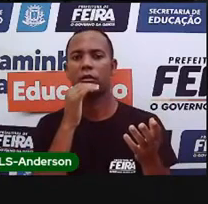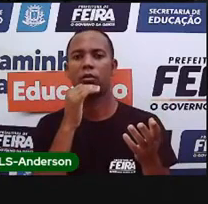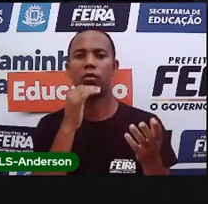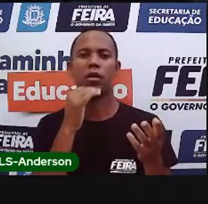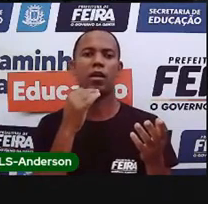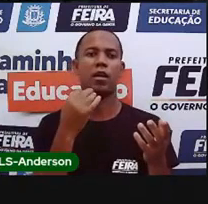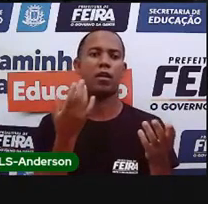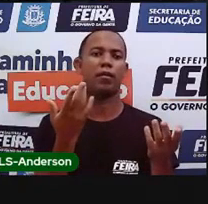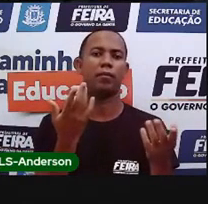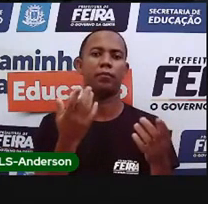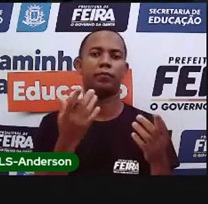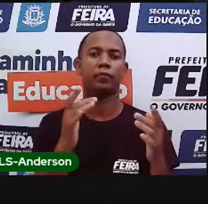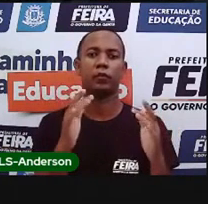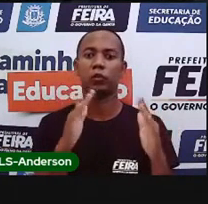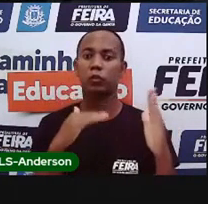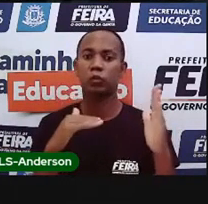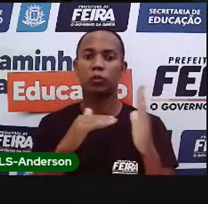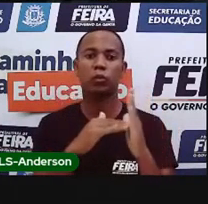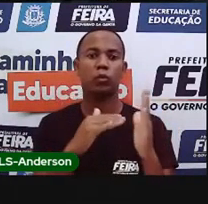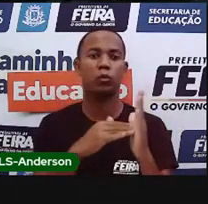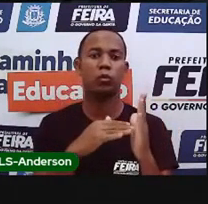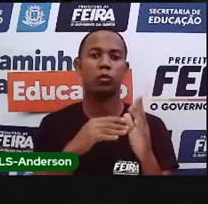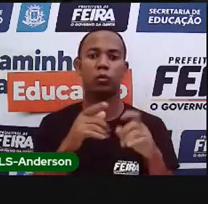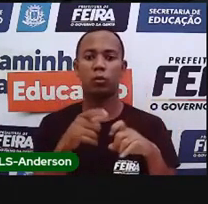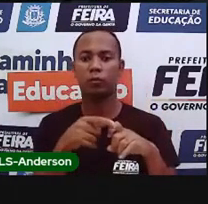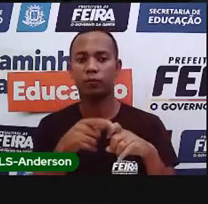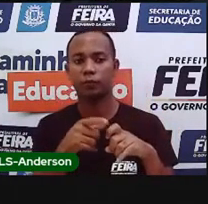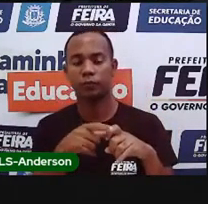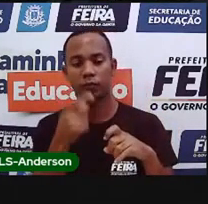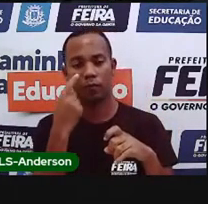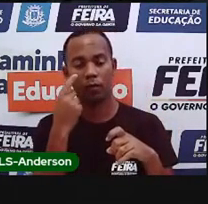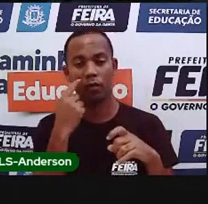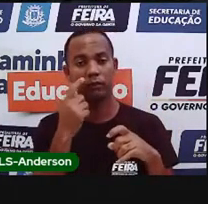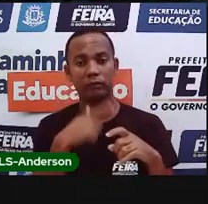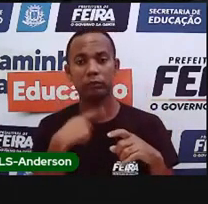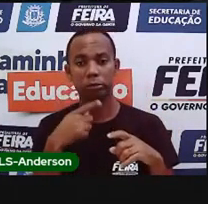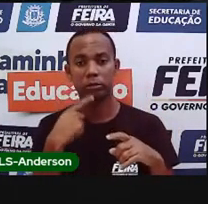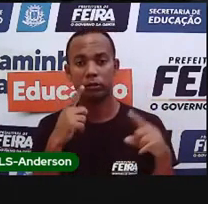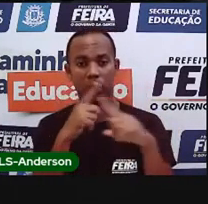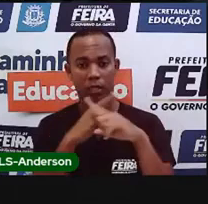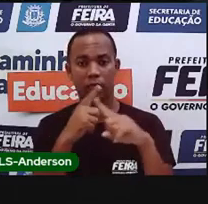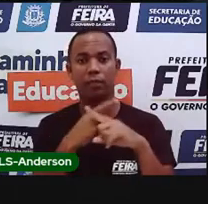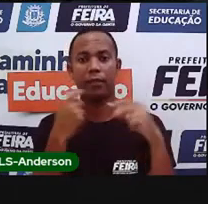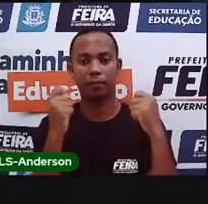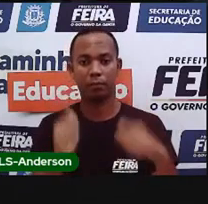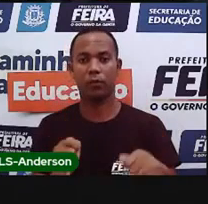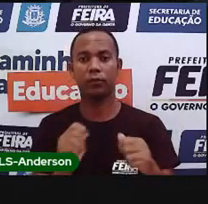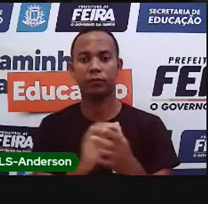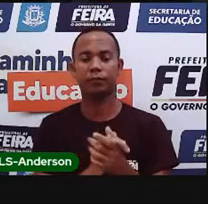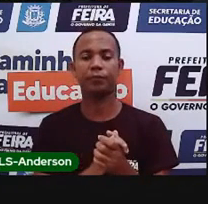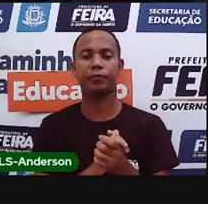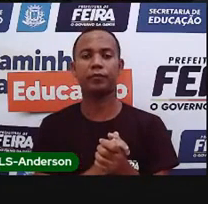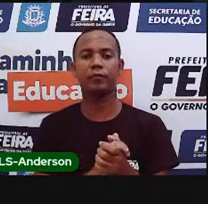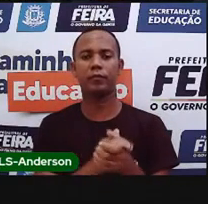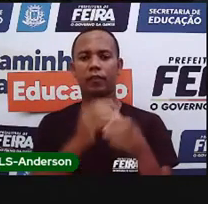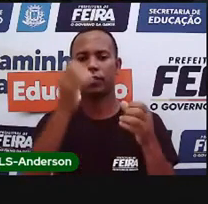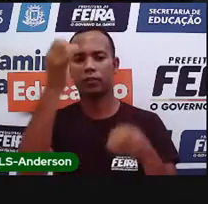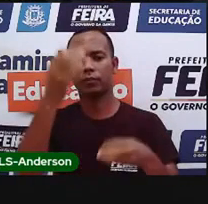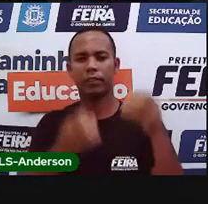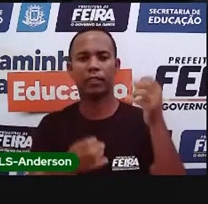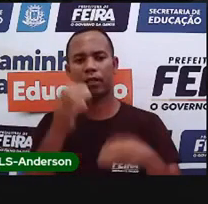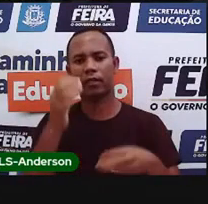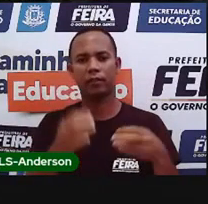Certo? E vocês têm que lutar, reclamar se não tá legal. Bom, vamos falar aqui de uma coisa